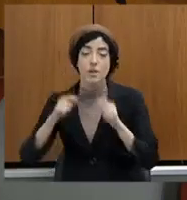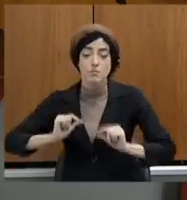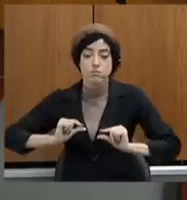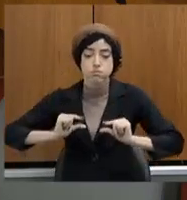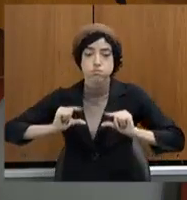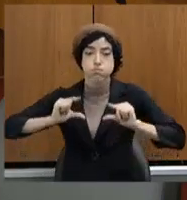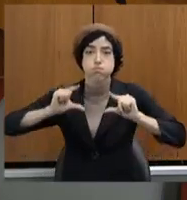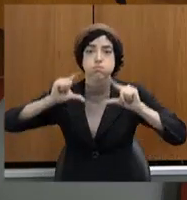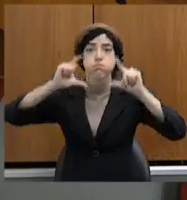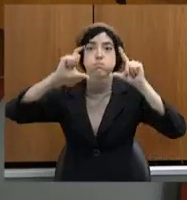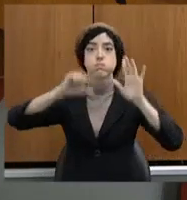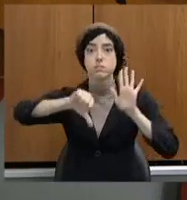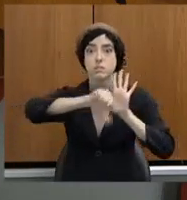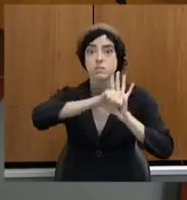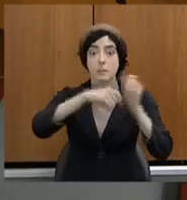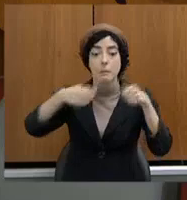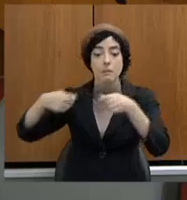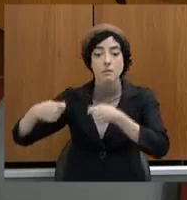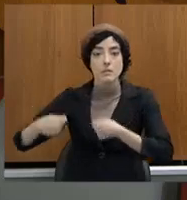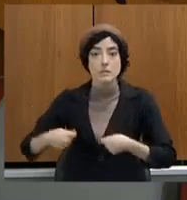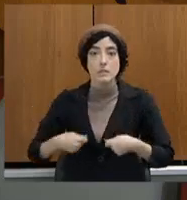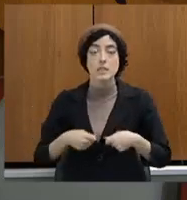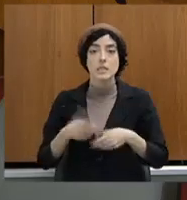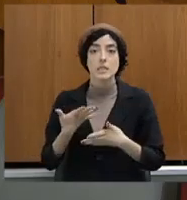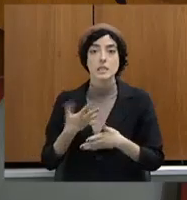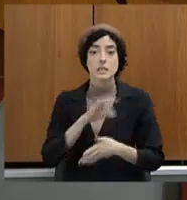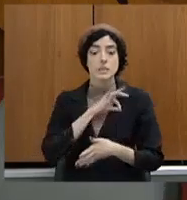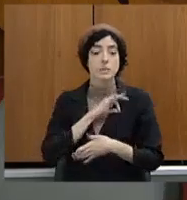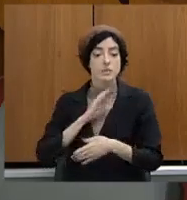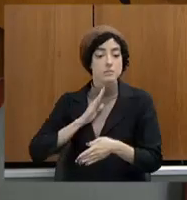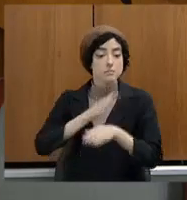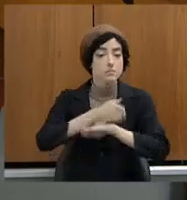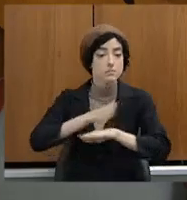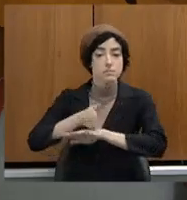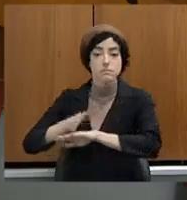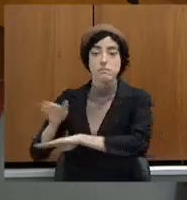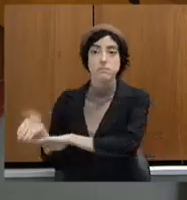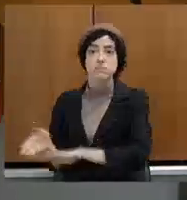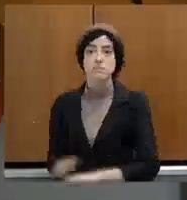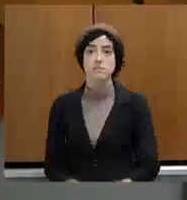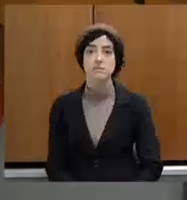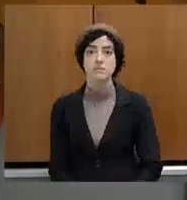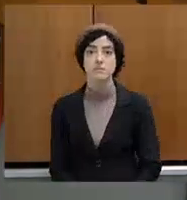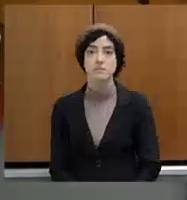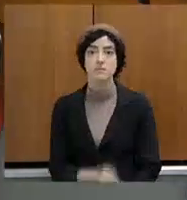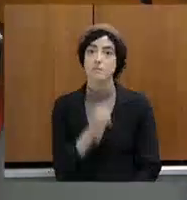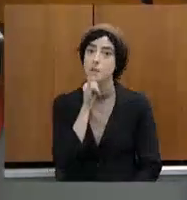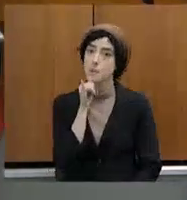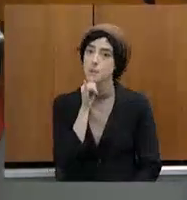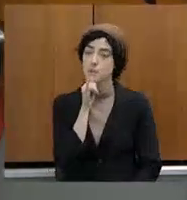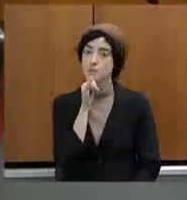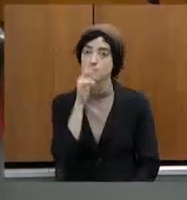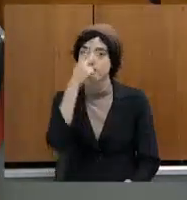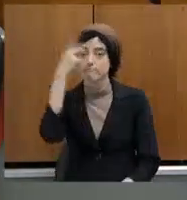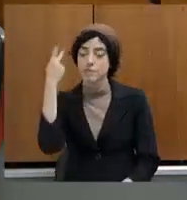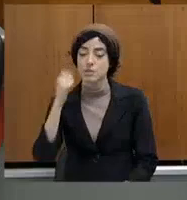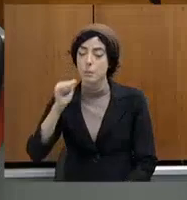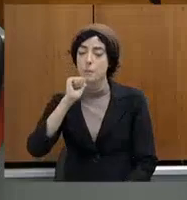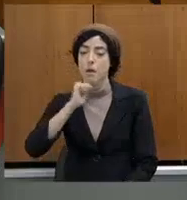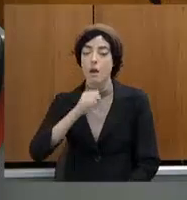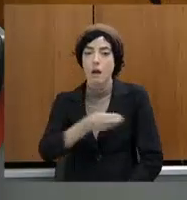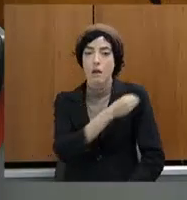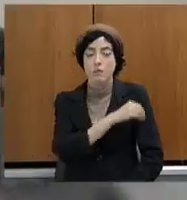das mais diversas formas de desvio de comportamento humano. O cara enche a cara na cachaça, bate na mulher,